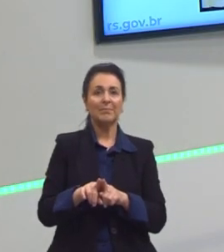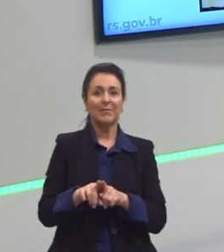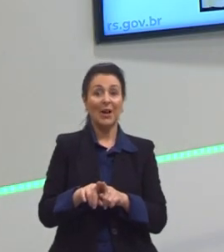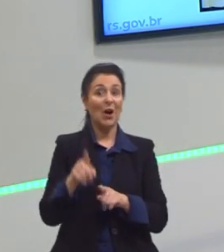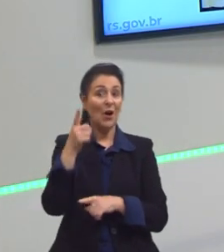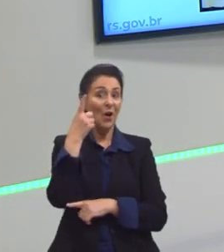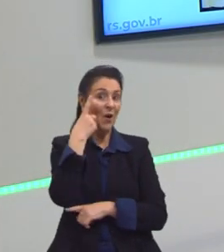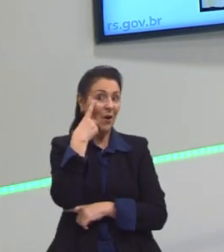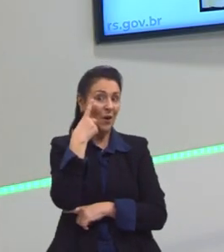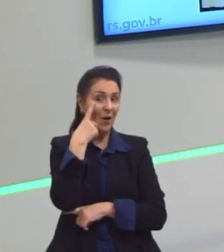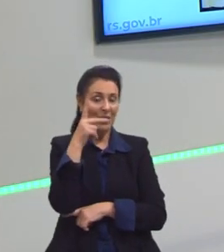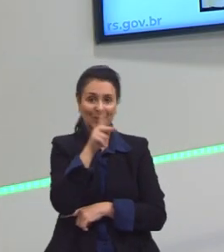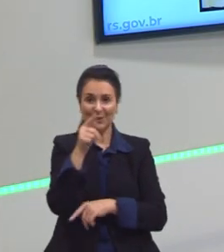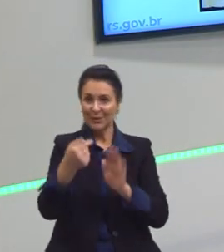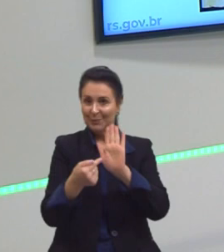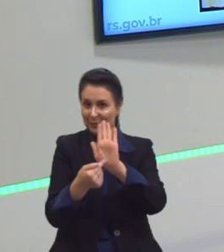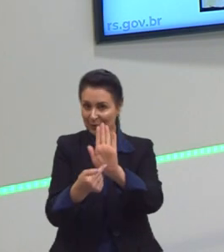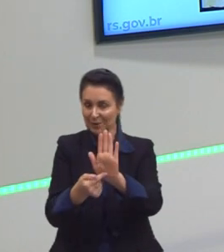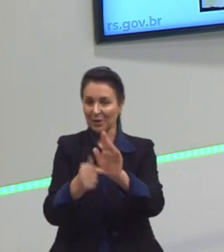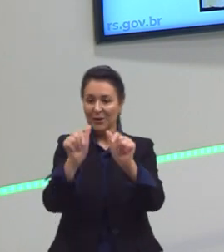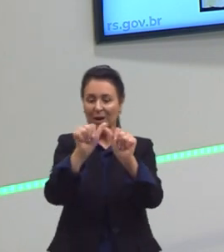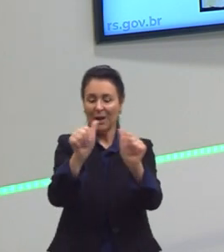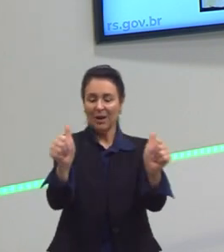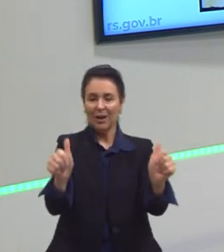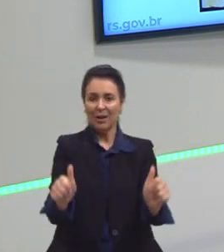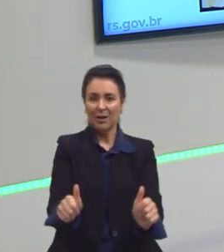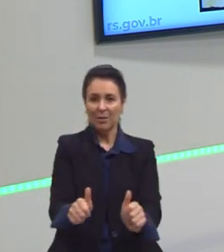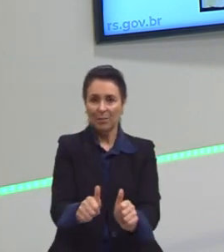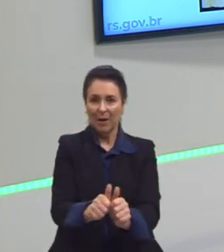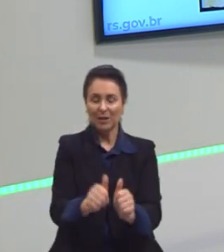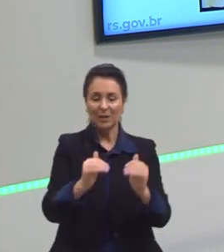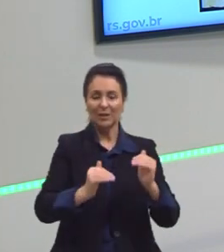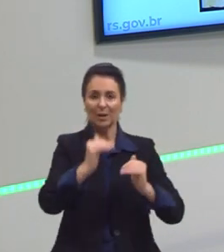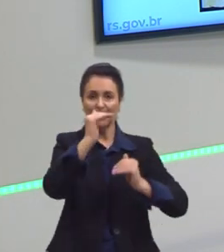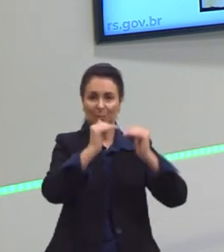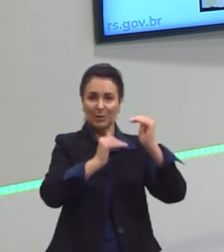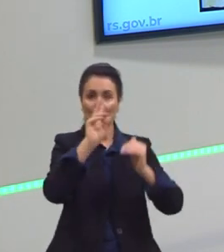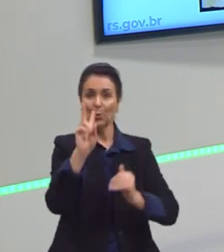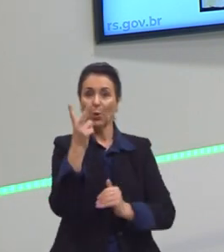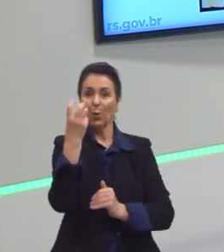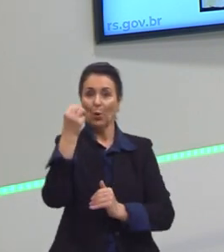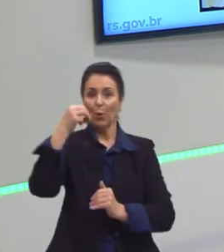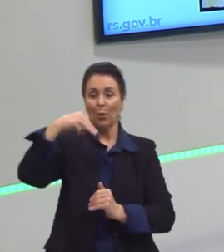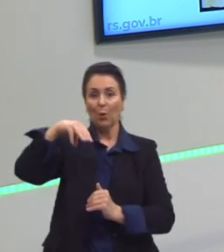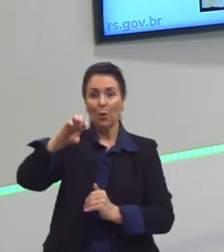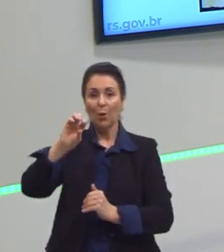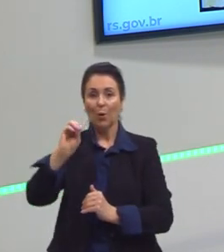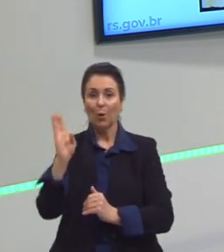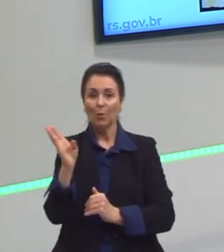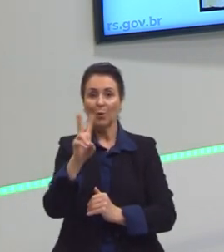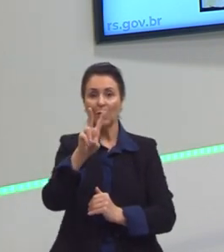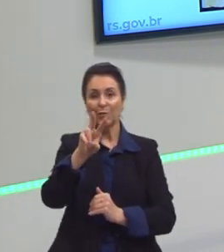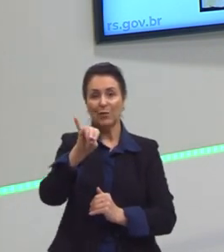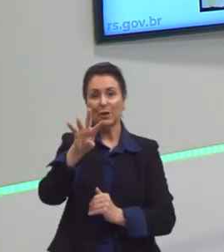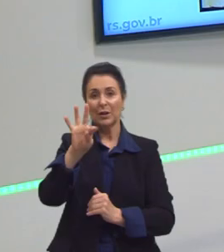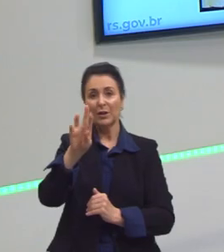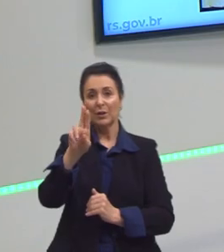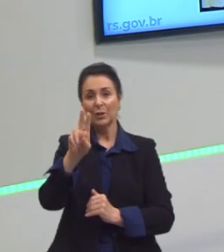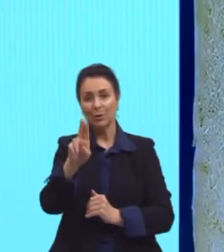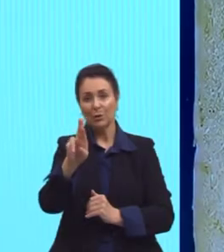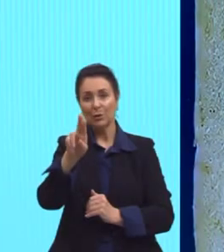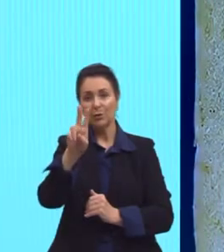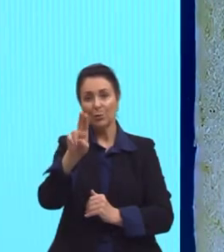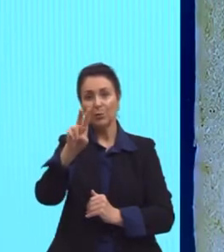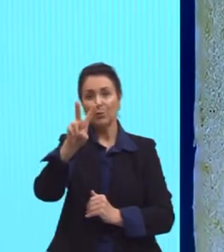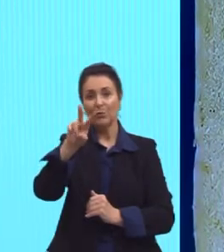Aqui eu trouxe para vocês, então, a imagem da proporção presente também na arte. Aqui nós temos a imagem de